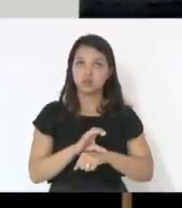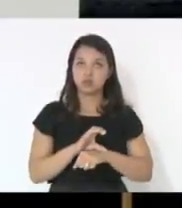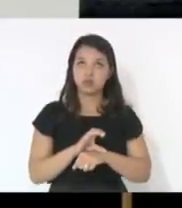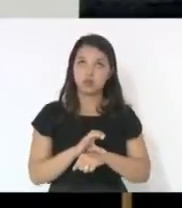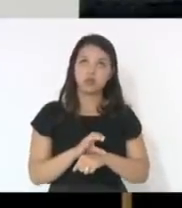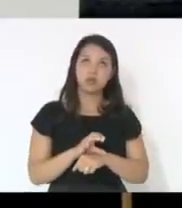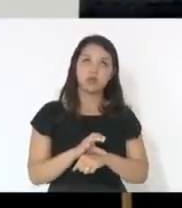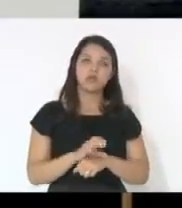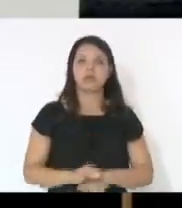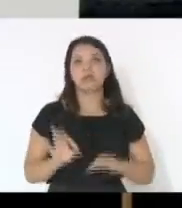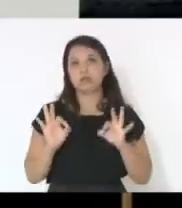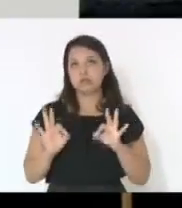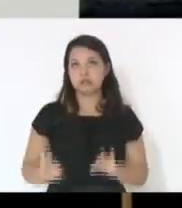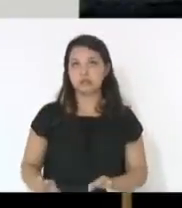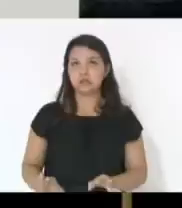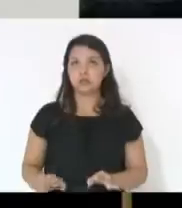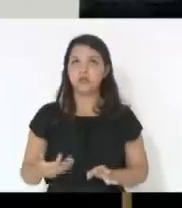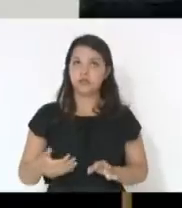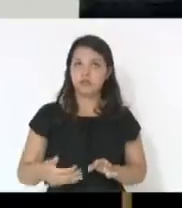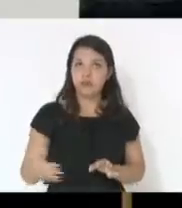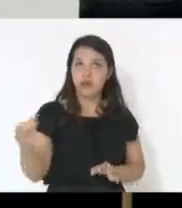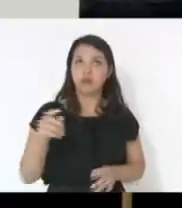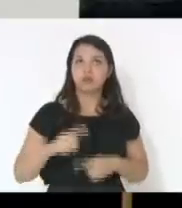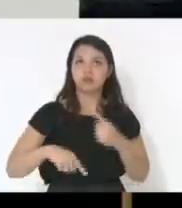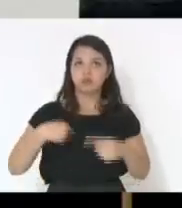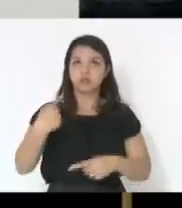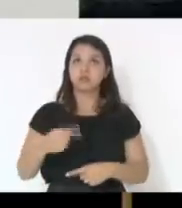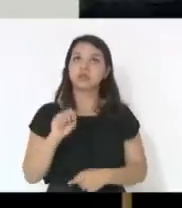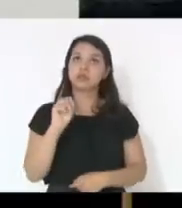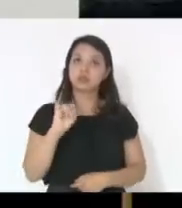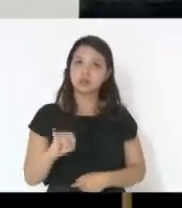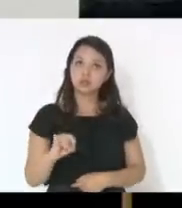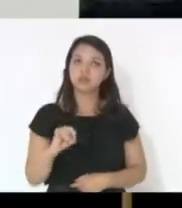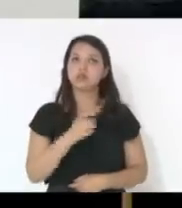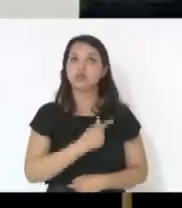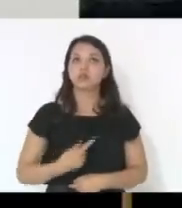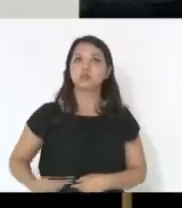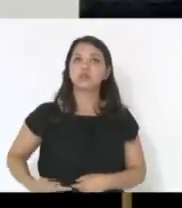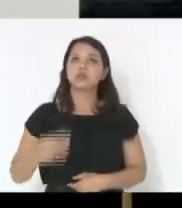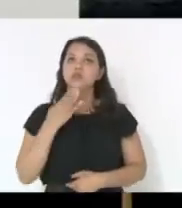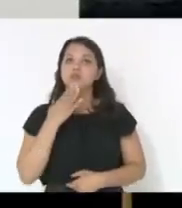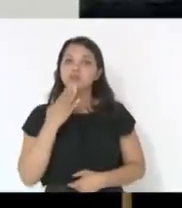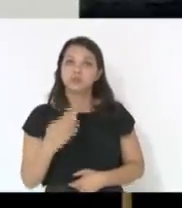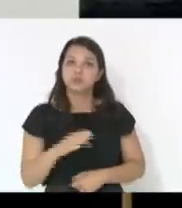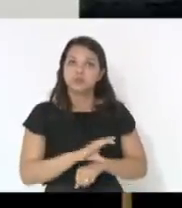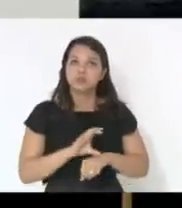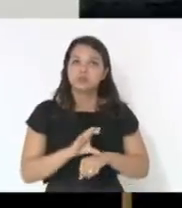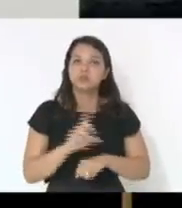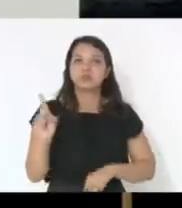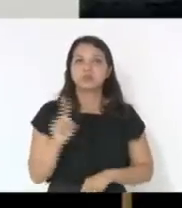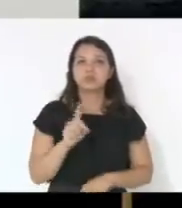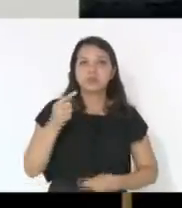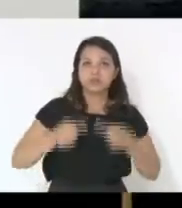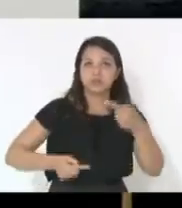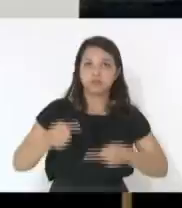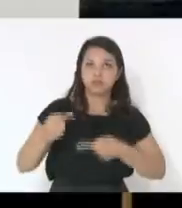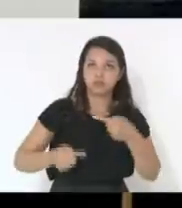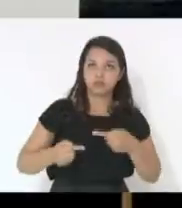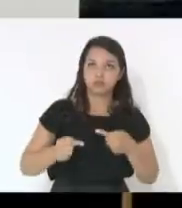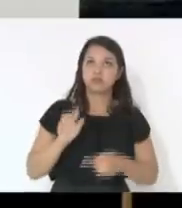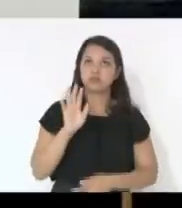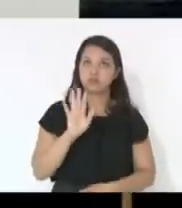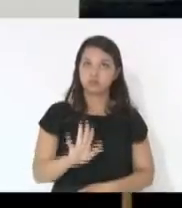que certamente vai ser feita depois, se o governo solicitar a inconstitucionalidade, isso vai ser debatido a tempo e hora. mas eu